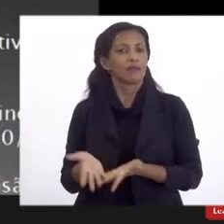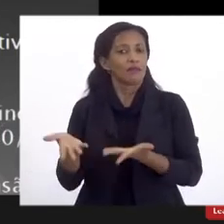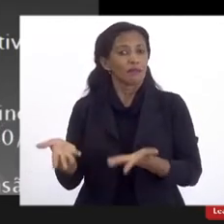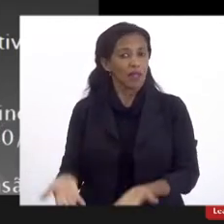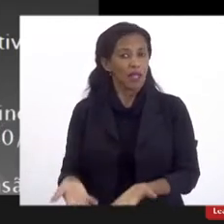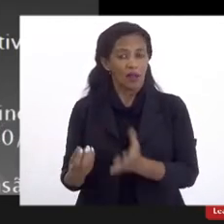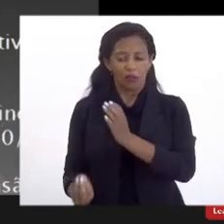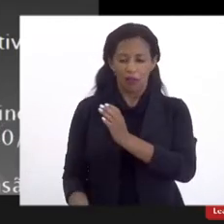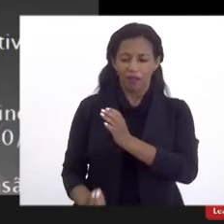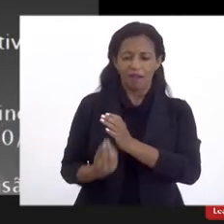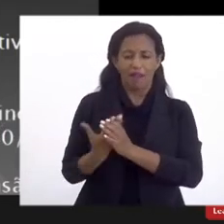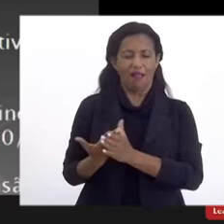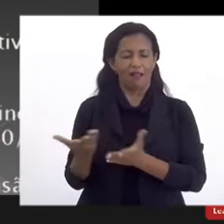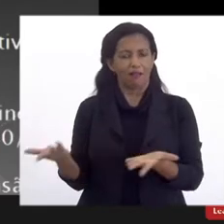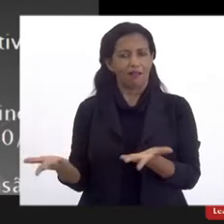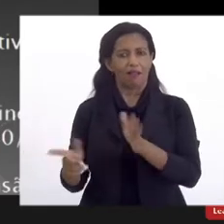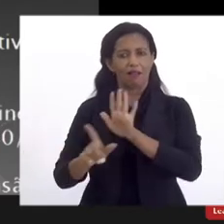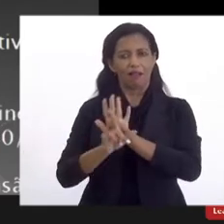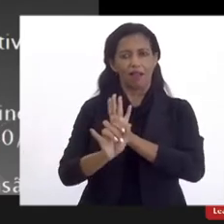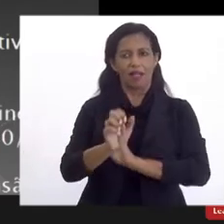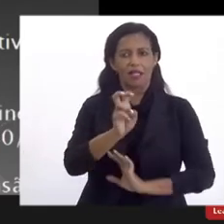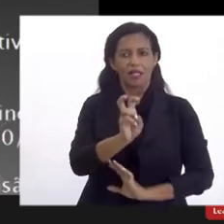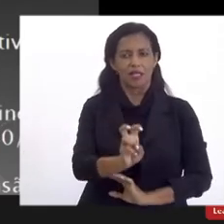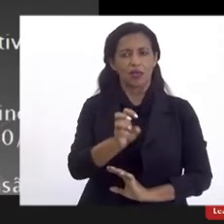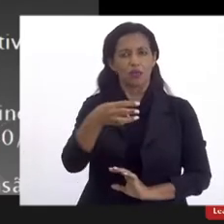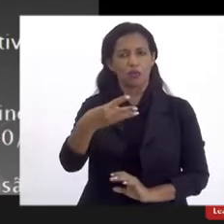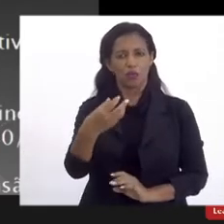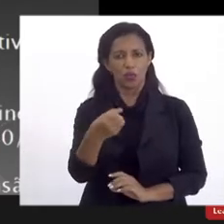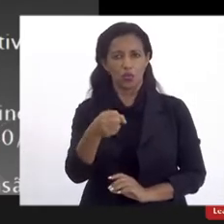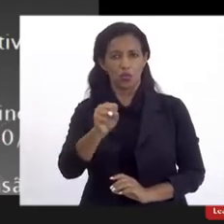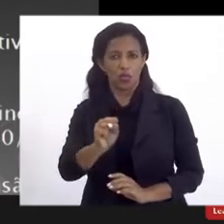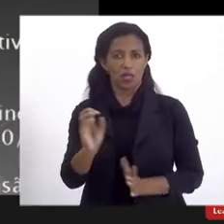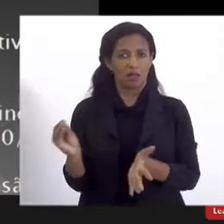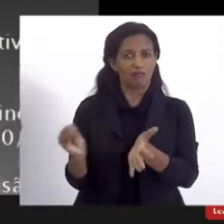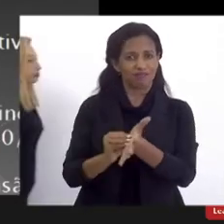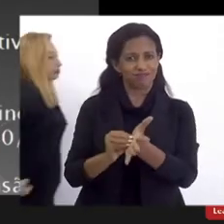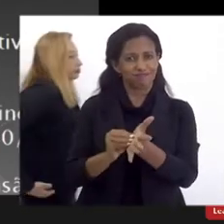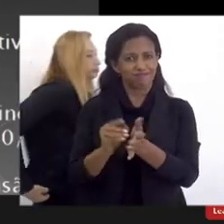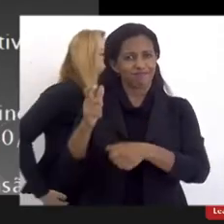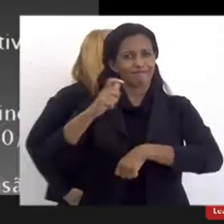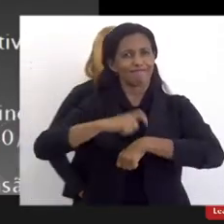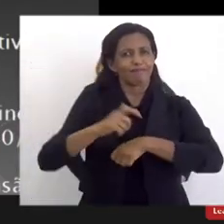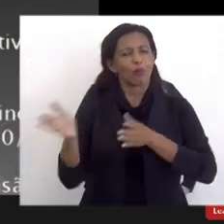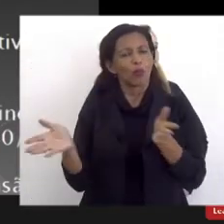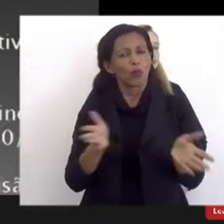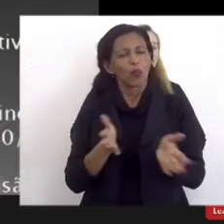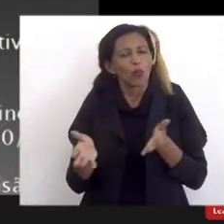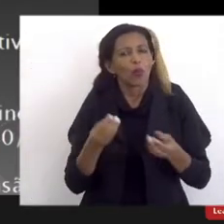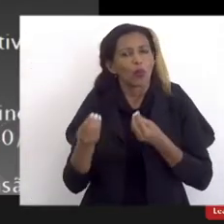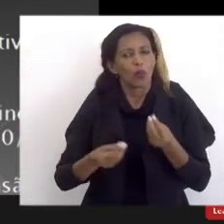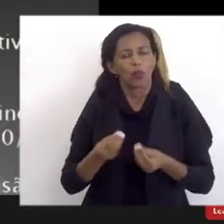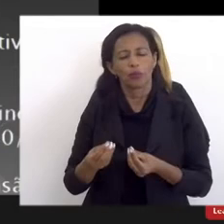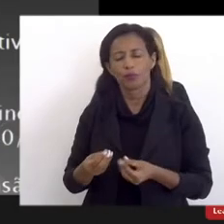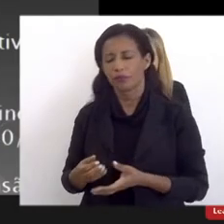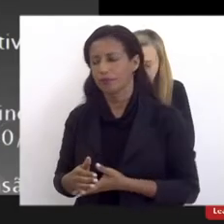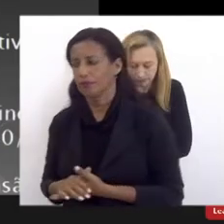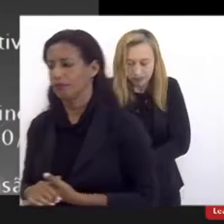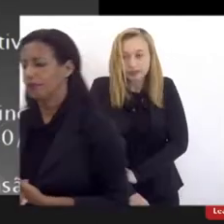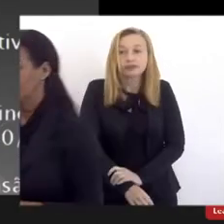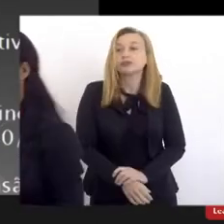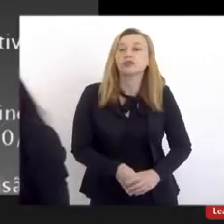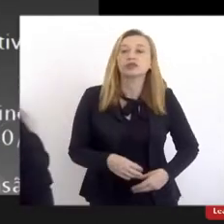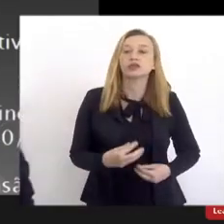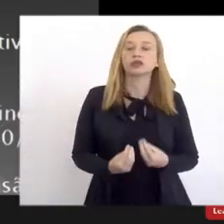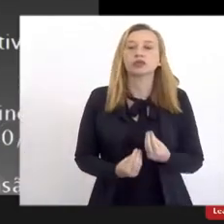ela foi criada, sim, na Lei 5.380, sem essa previsão, como se realiza as